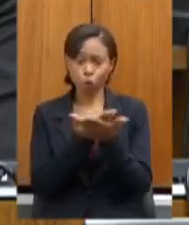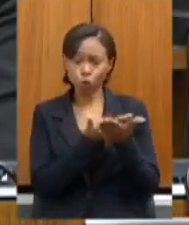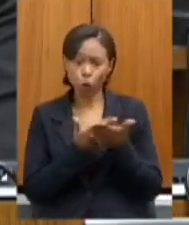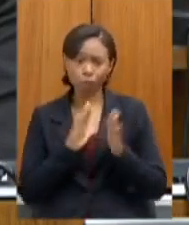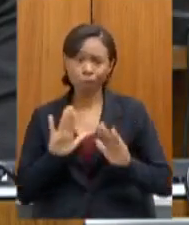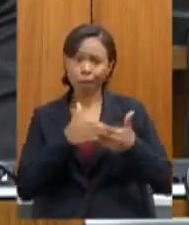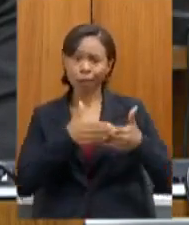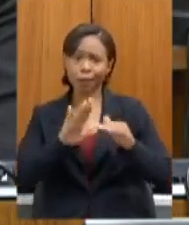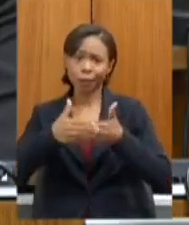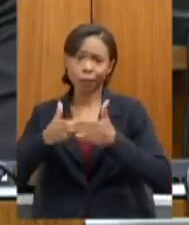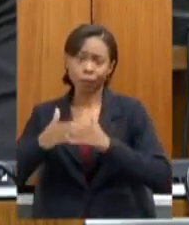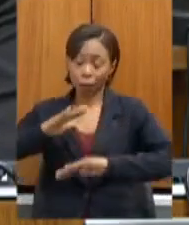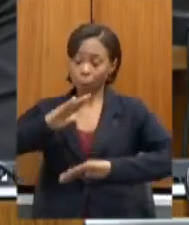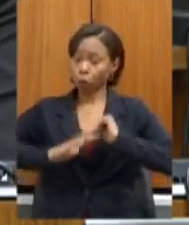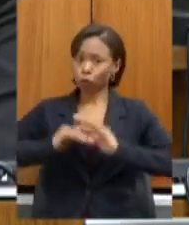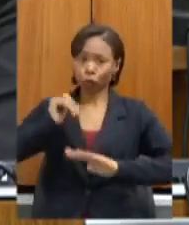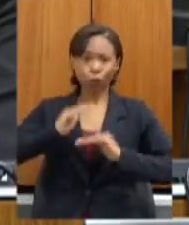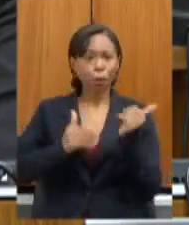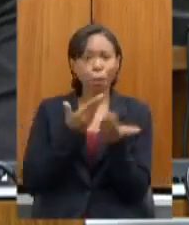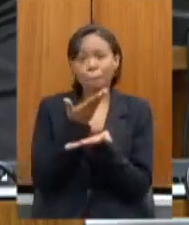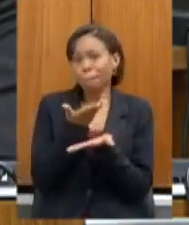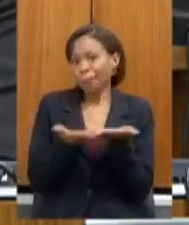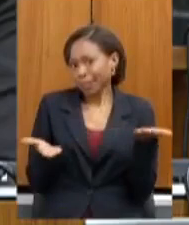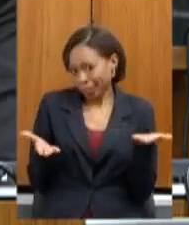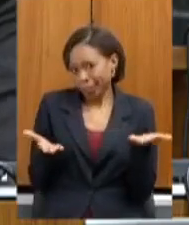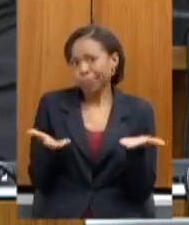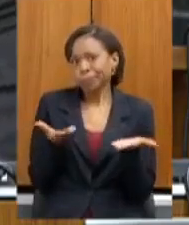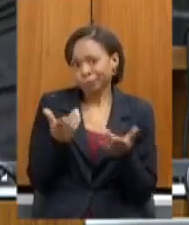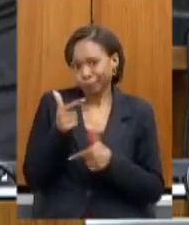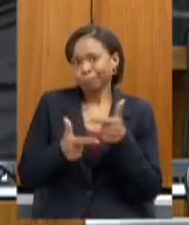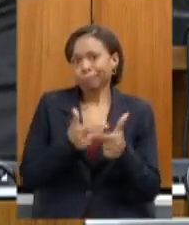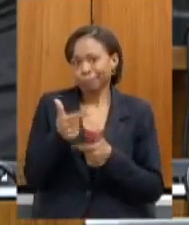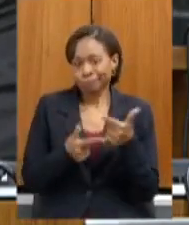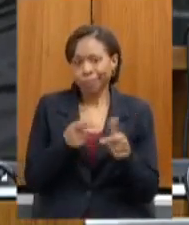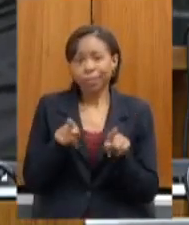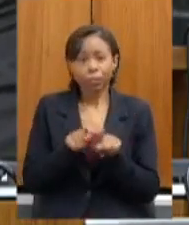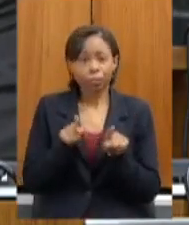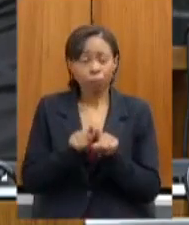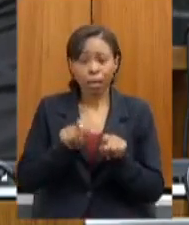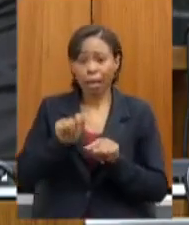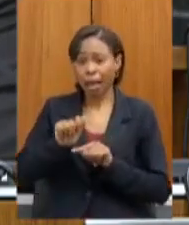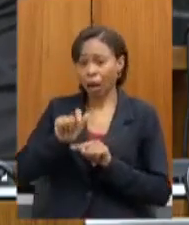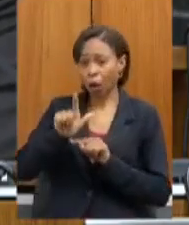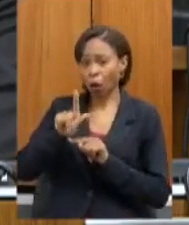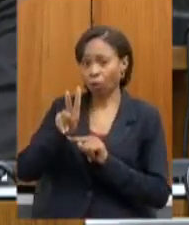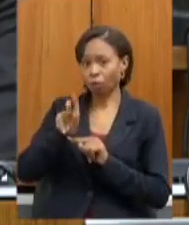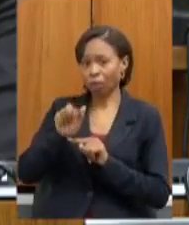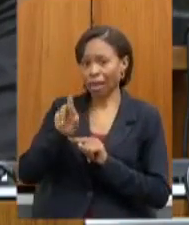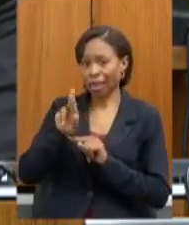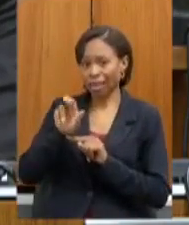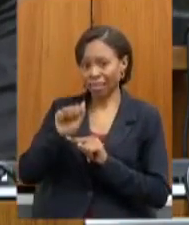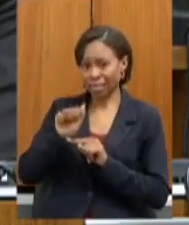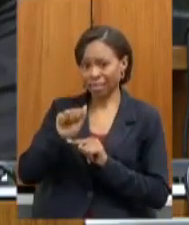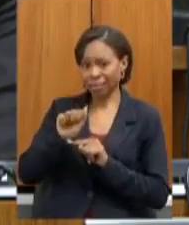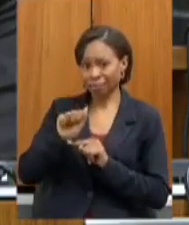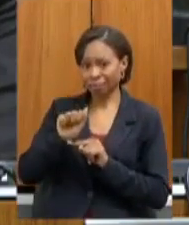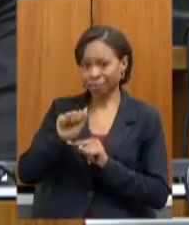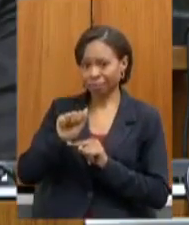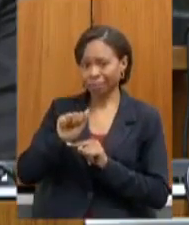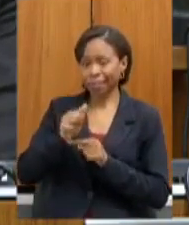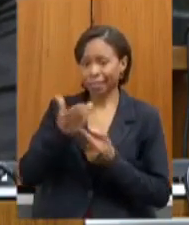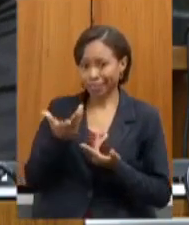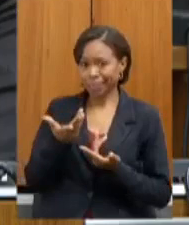perdendo empregos escolas passando perrengue com a vara caçados e a gente não vê uma postura mais robusta